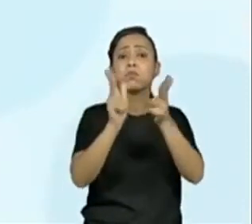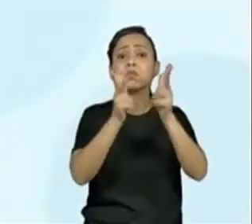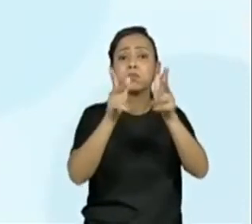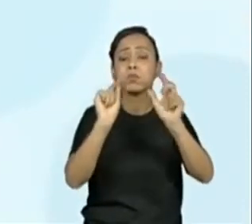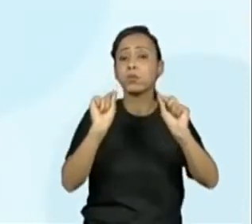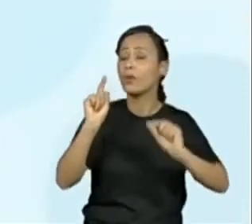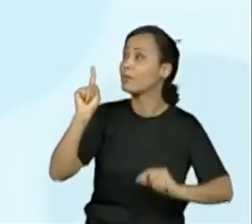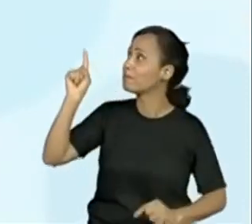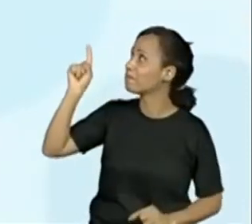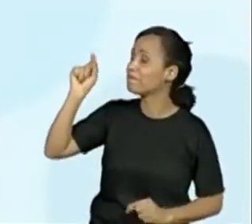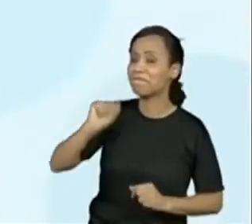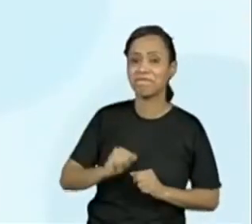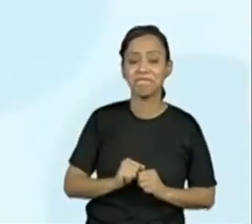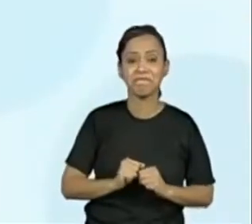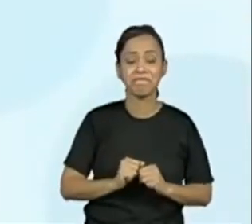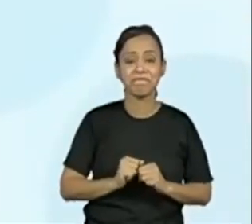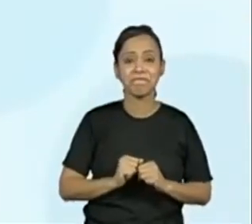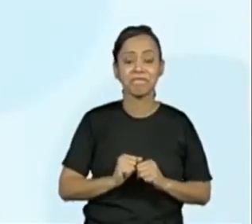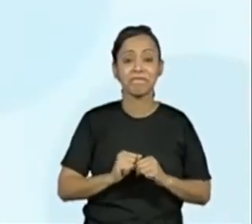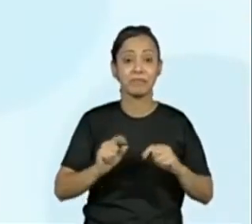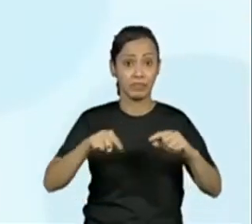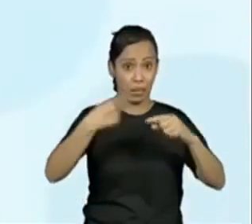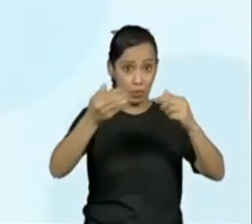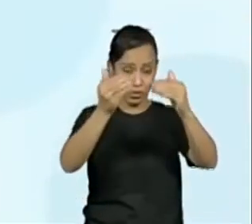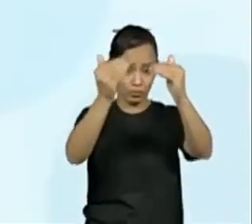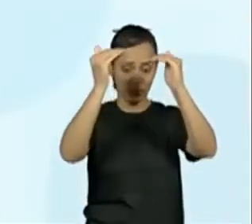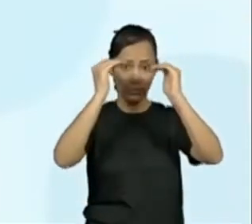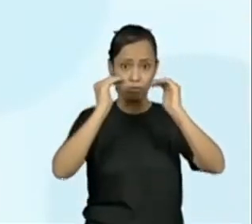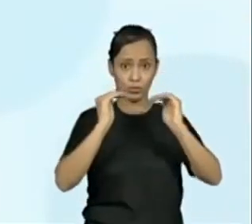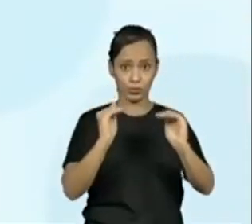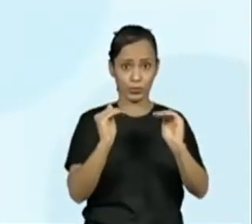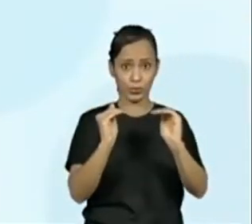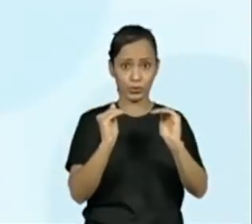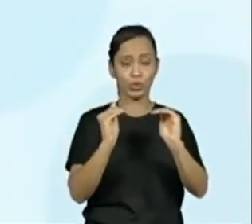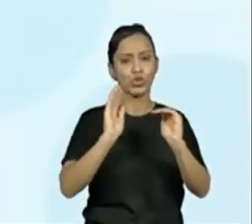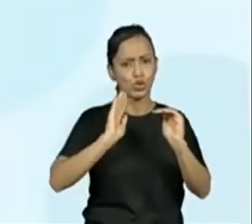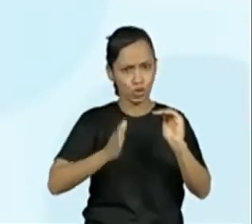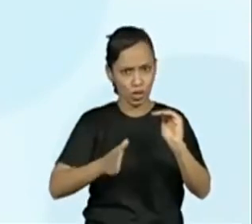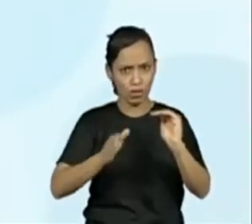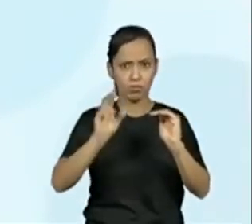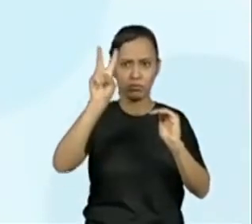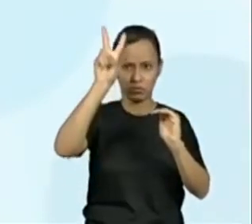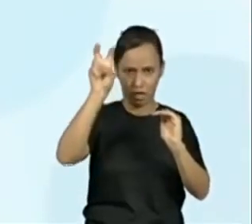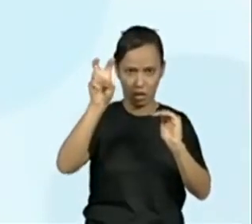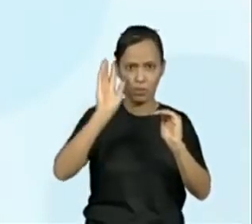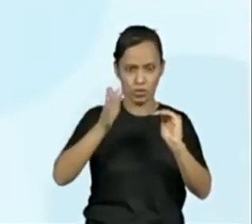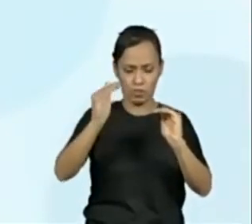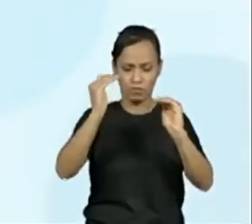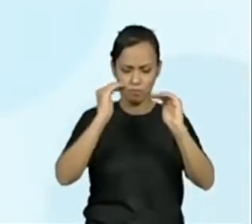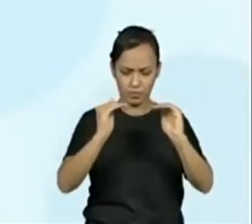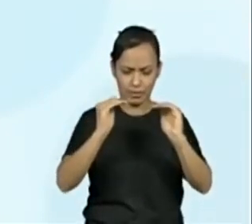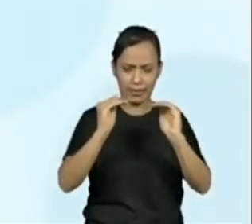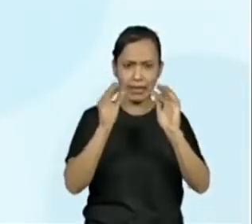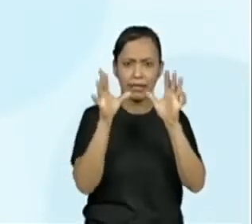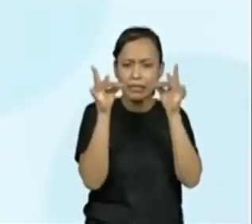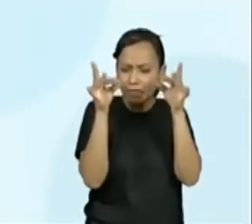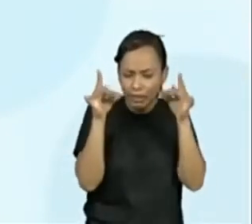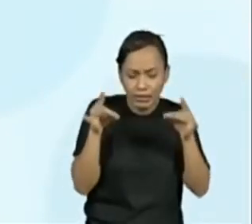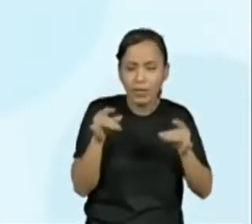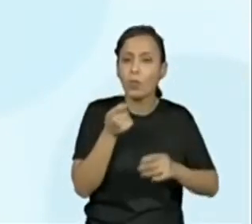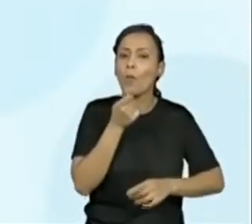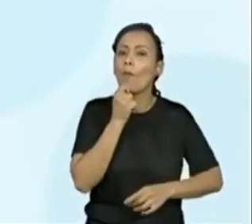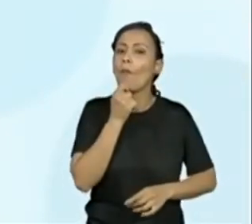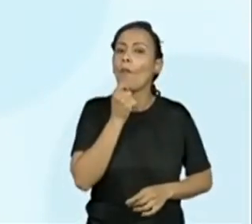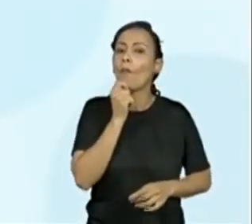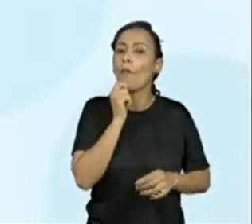Complementa, apresenta informações auxiliares ao título, mas não revela todos os detalhes. Olha só,